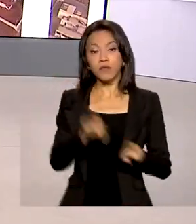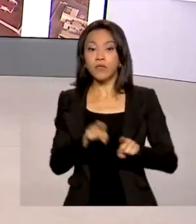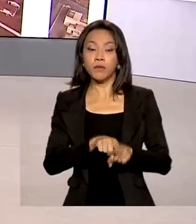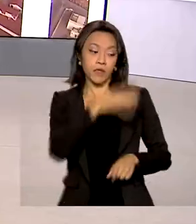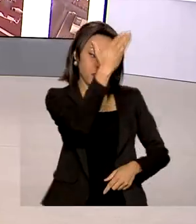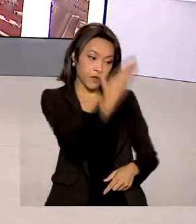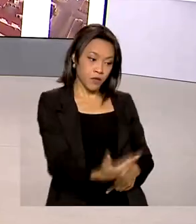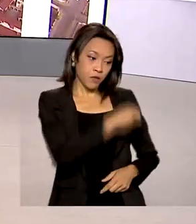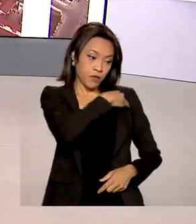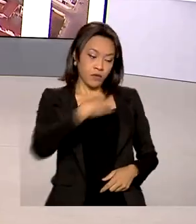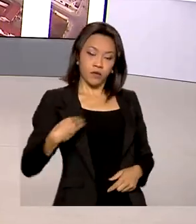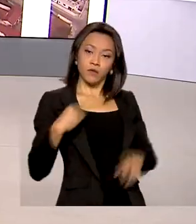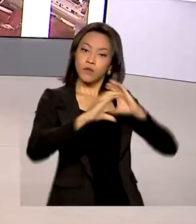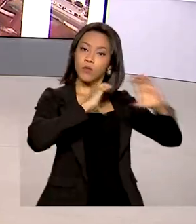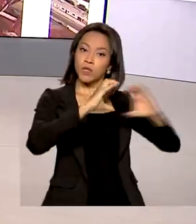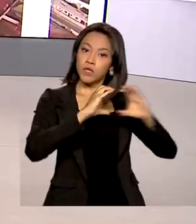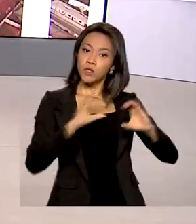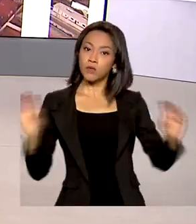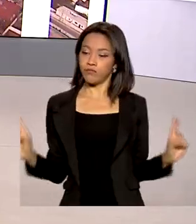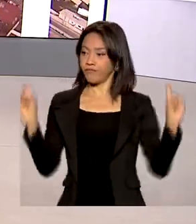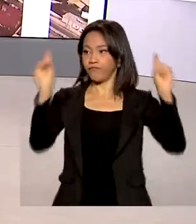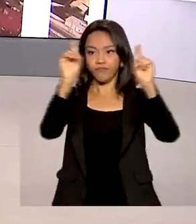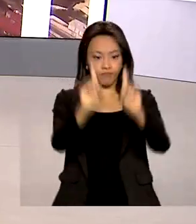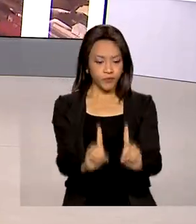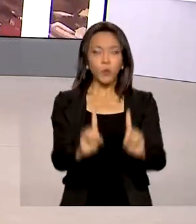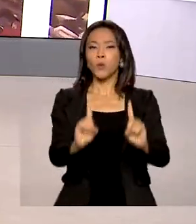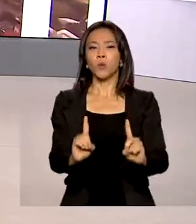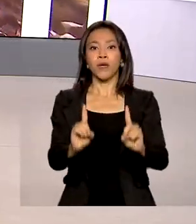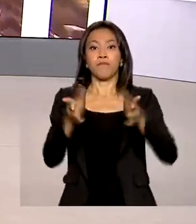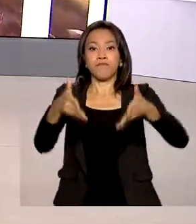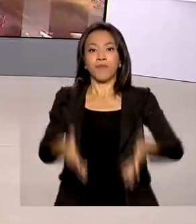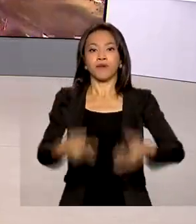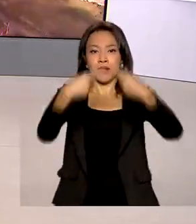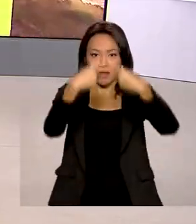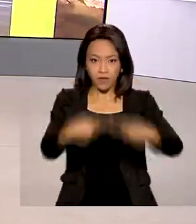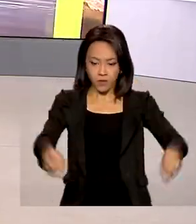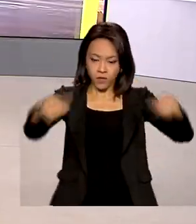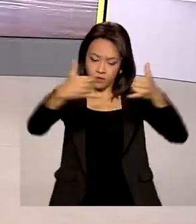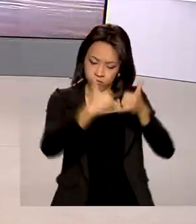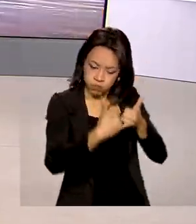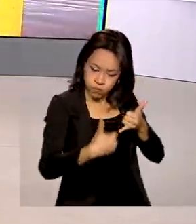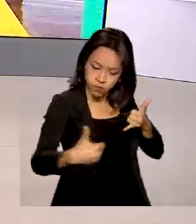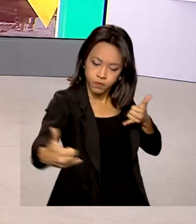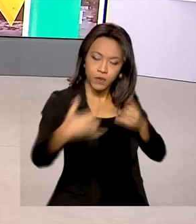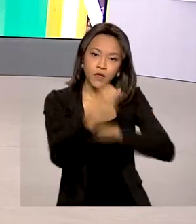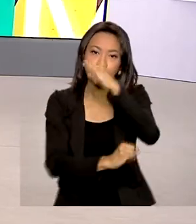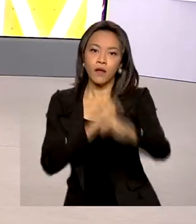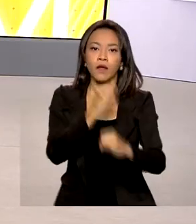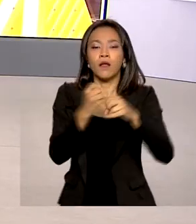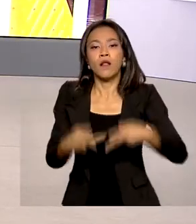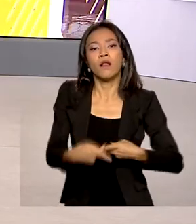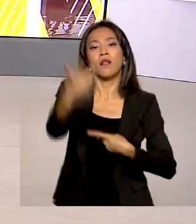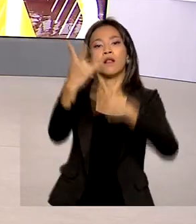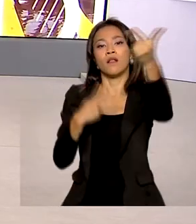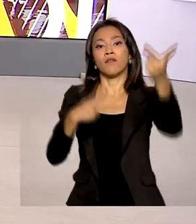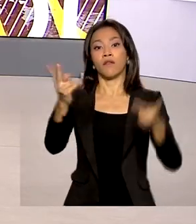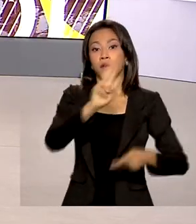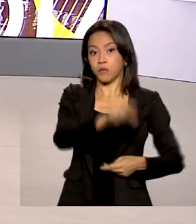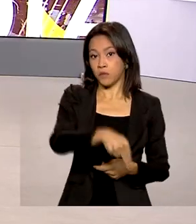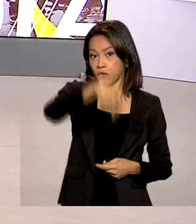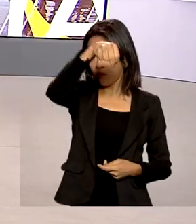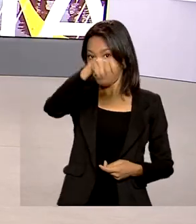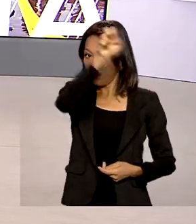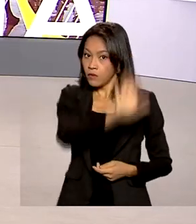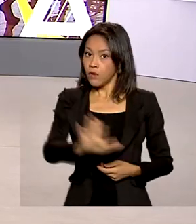das Comunicações, Fábio Faria, participaram do lançamento de um cabo de fibra ótica que vai levar internet à região norte do